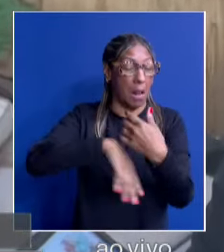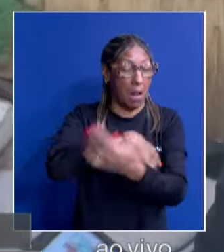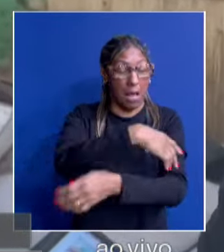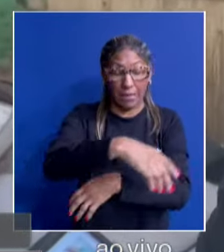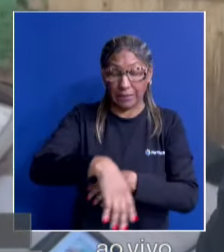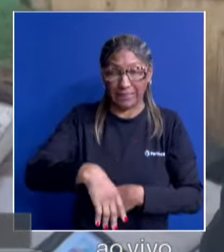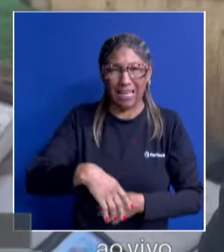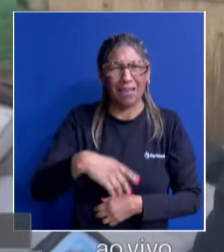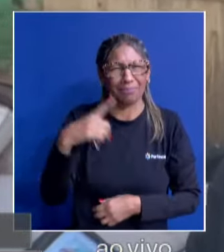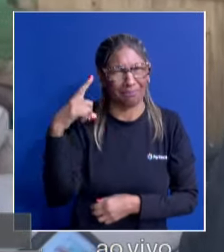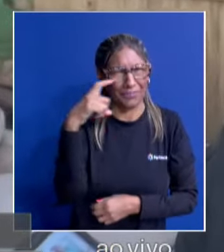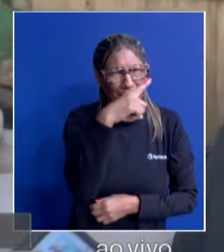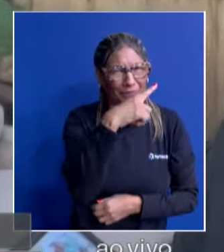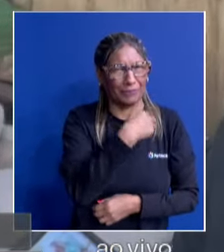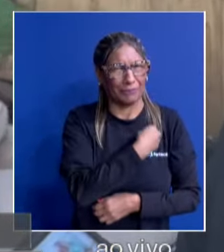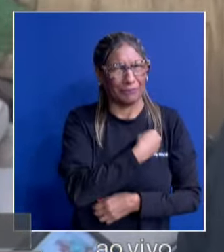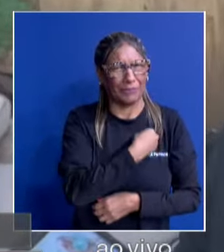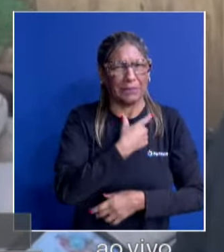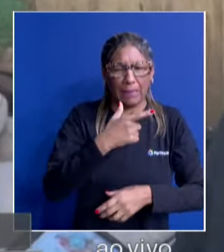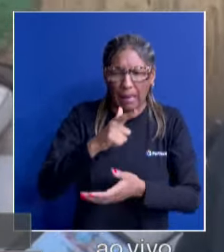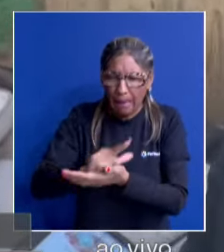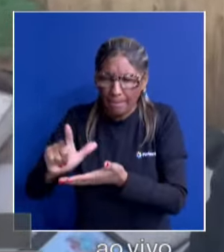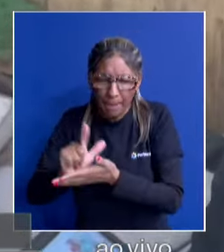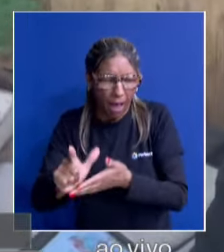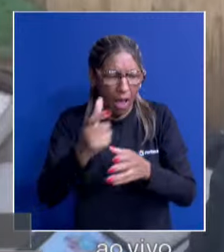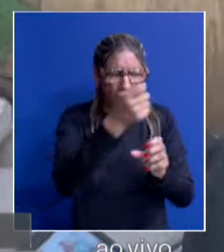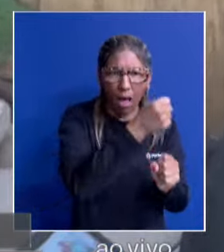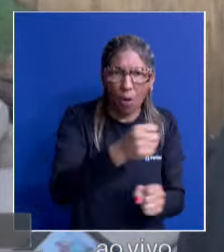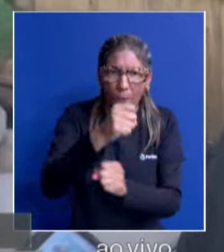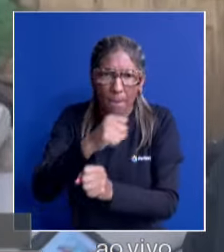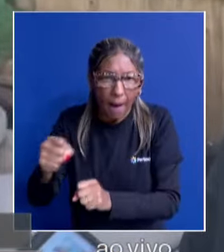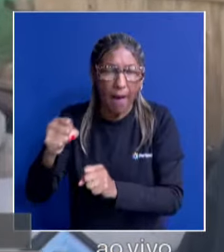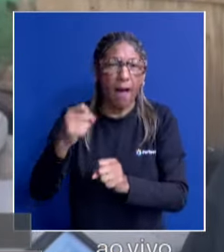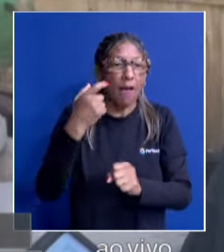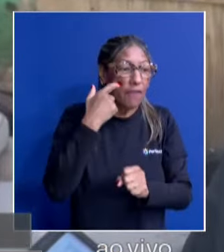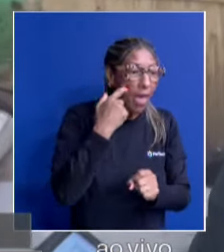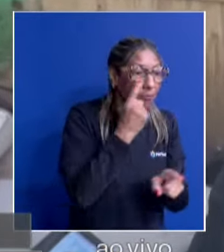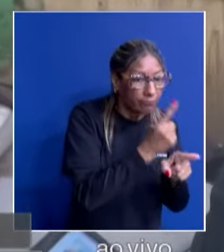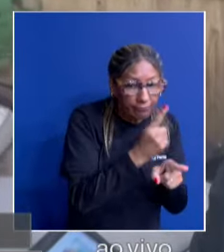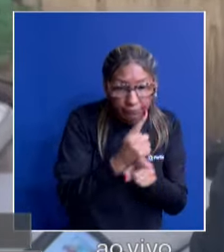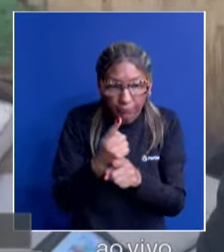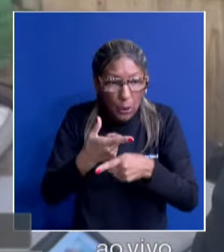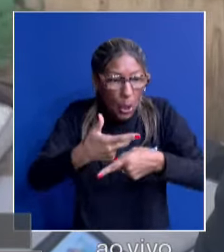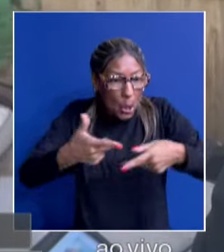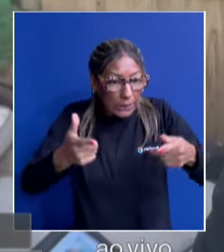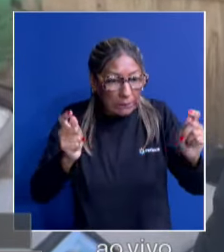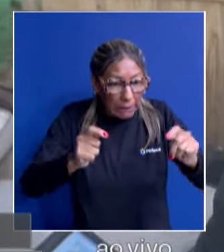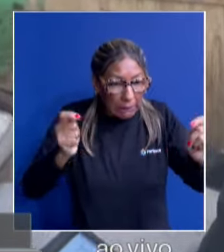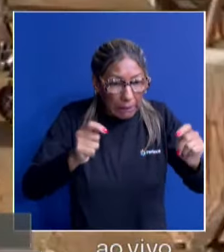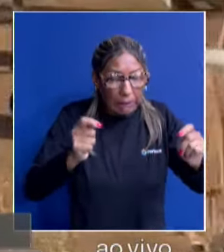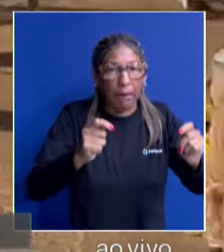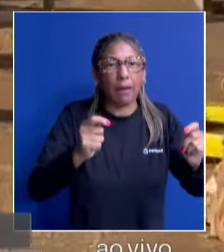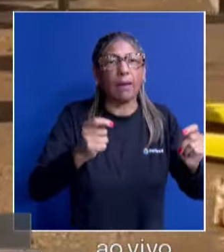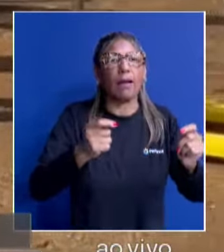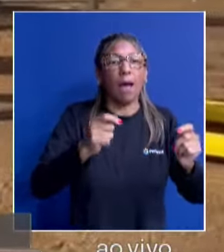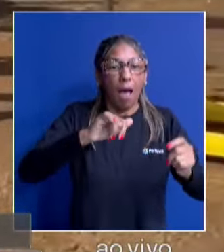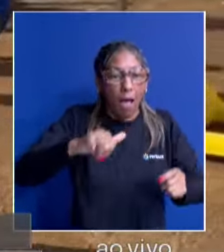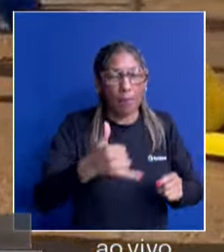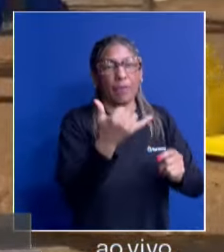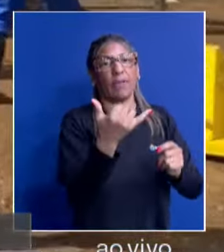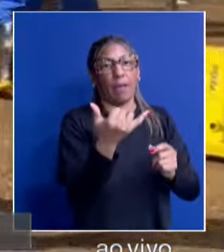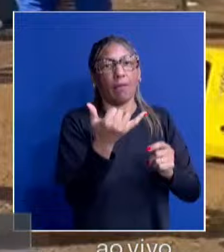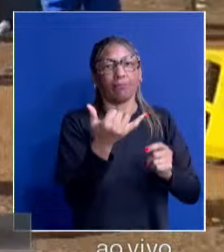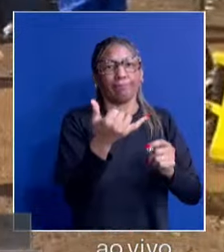né? Nessa fase agora aqui de mutirão, de limpeza, para ver o que se salvou, o que ainda é possível resgatar e reaproveitar